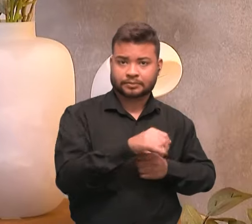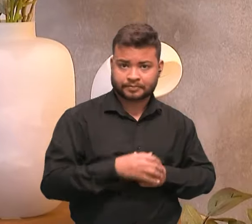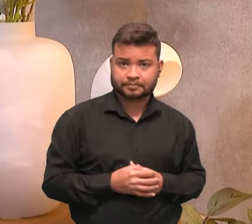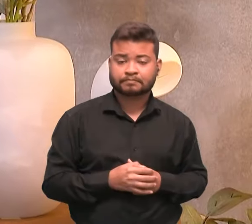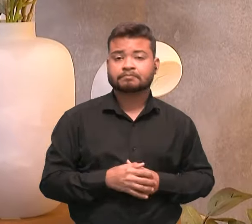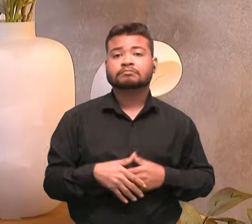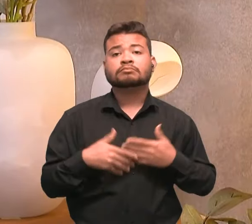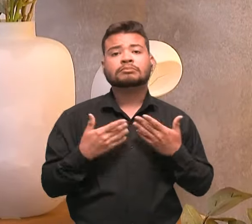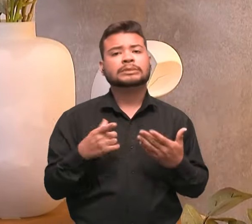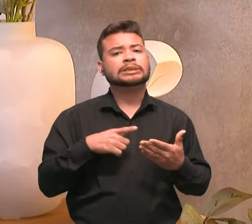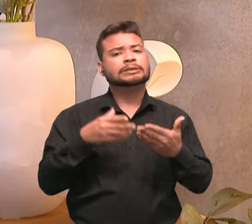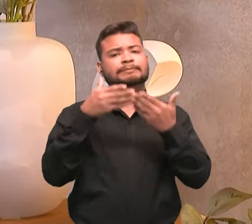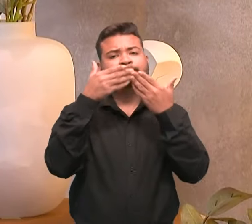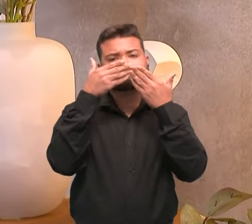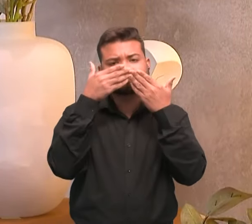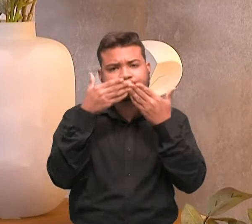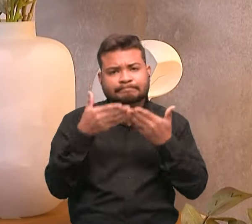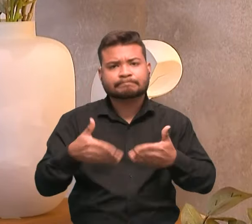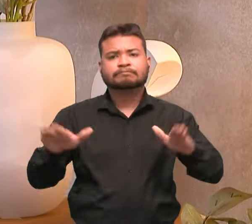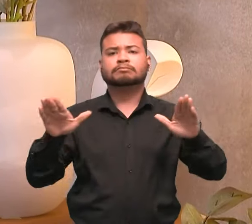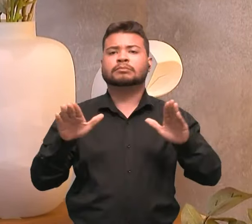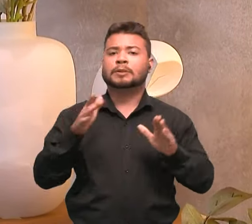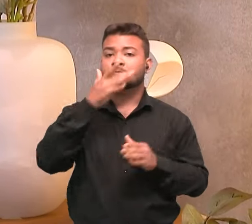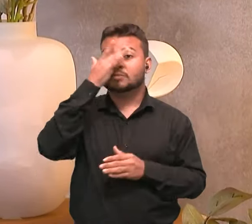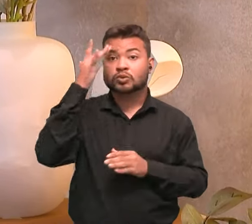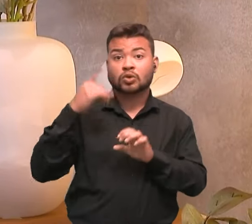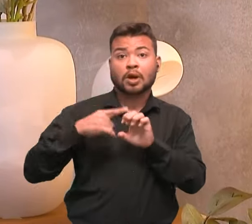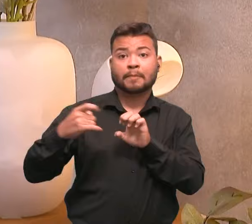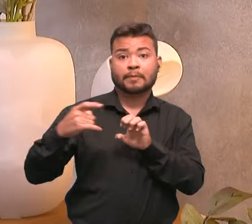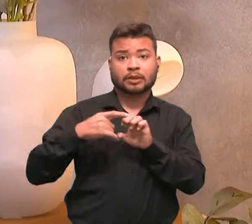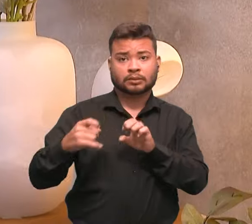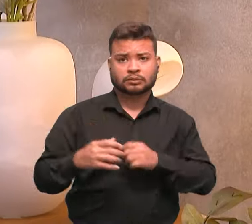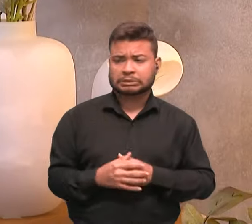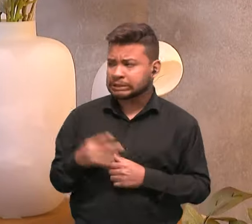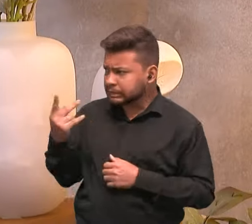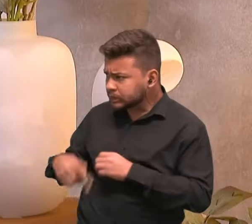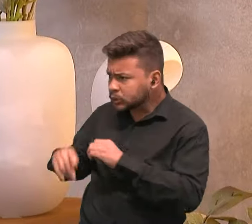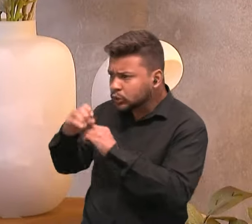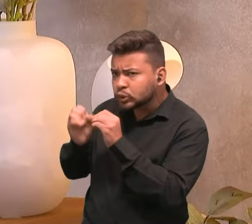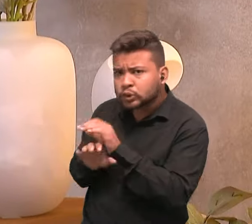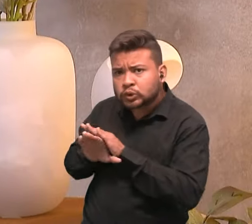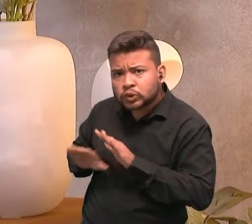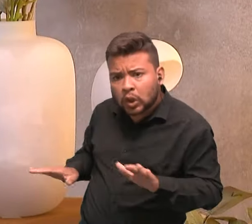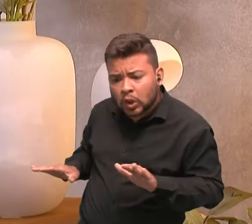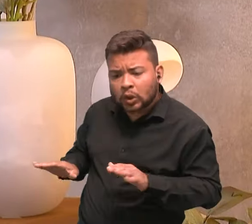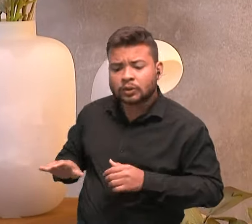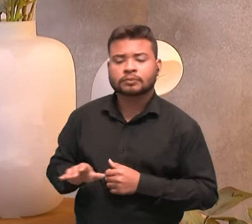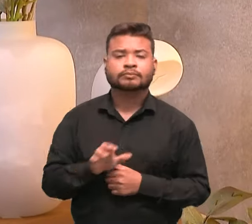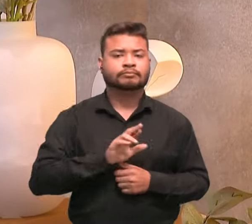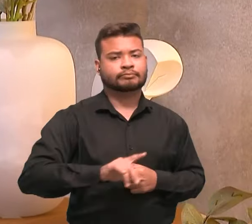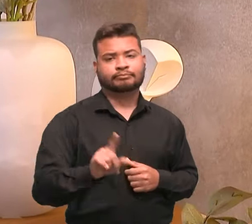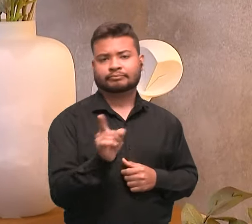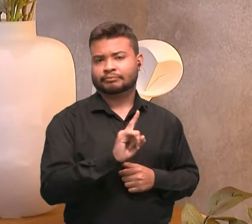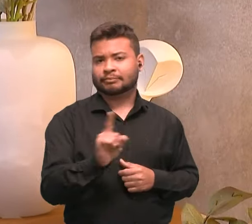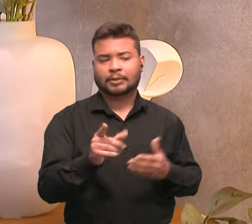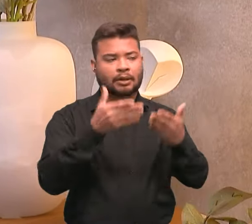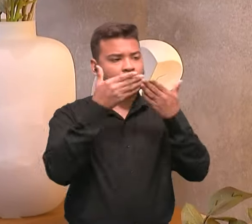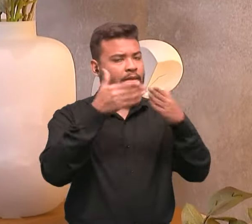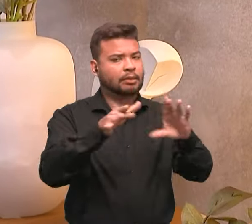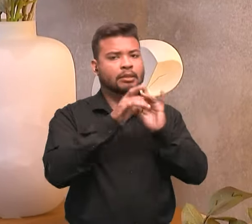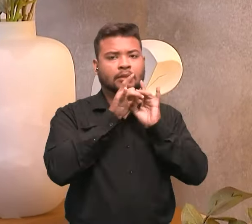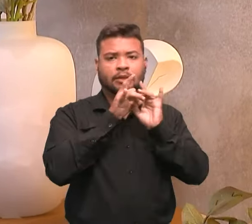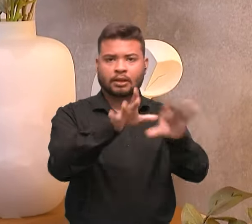aberto a todo e qualquer empreendedor. Não só a comunidade? Não, não é só a comunidade acadêmica, de jeito nenhum.